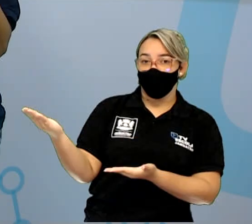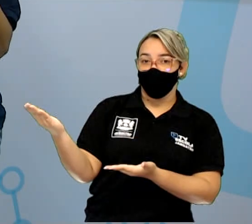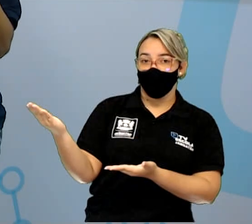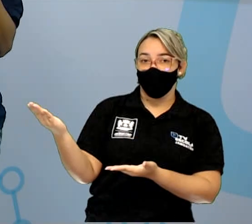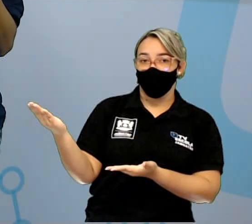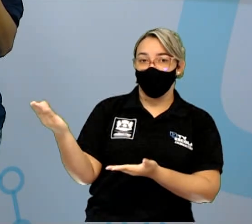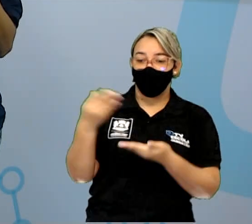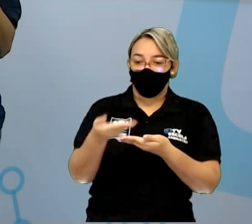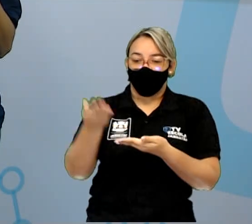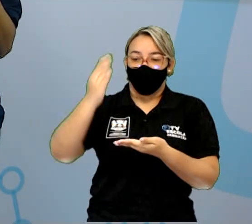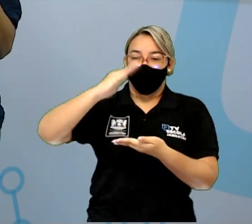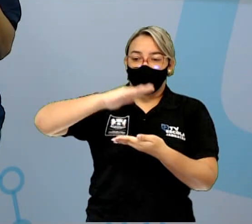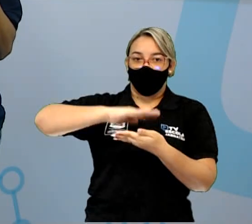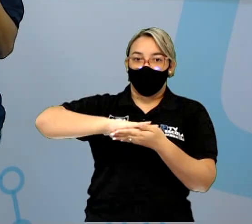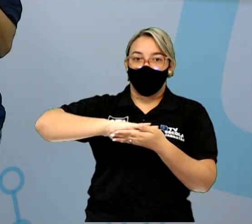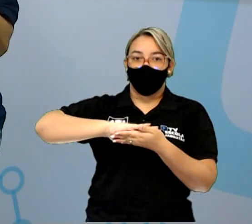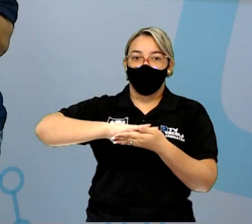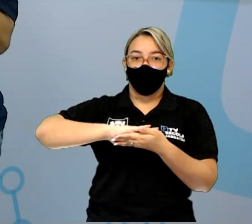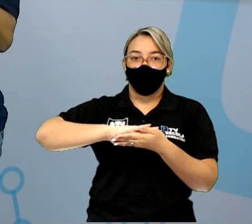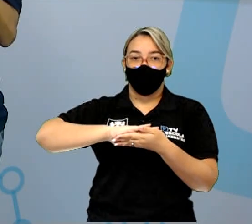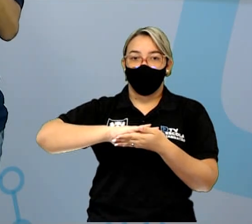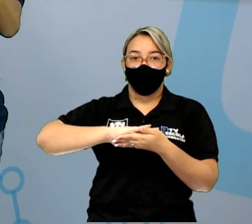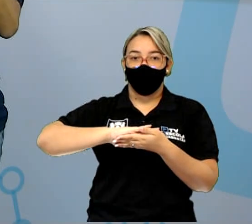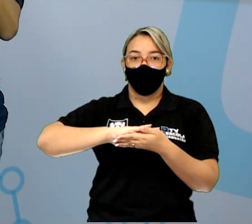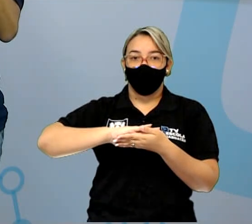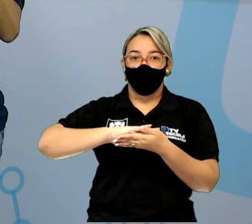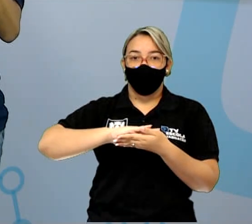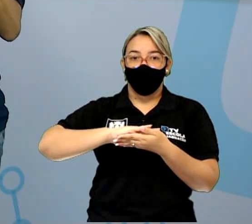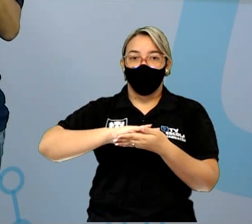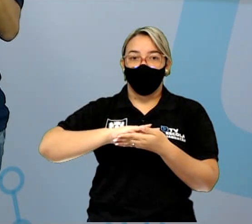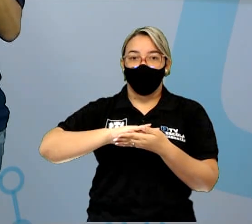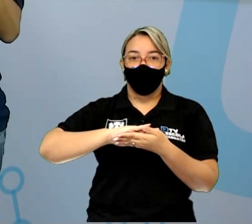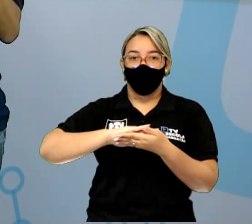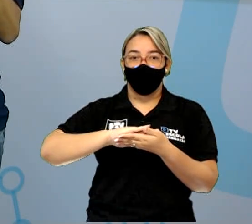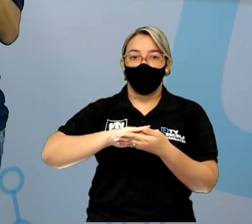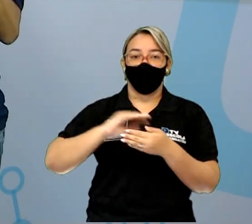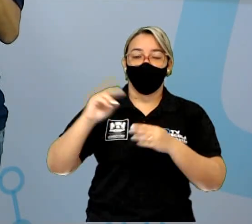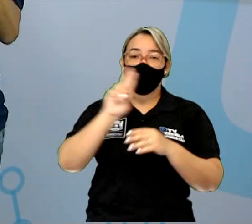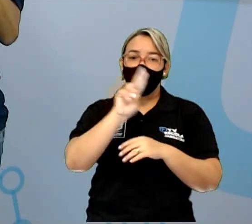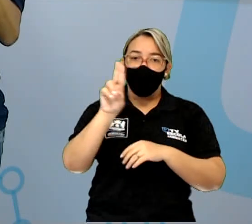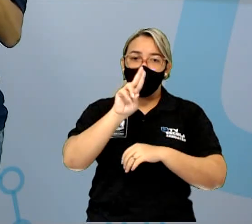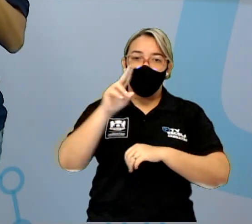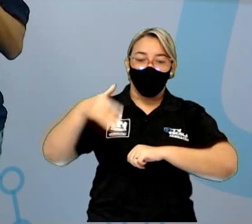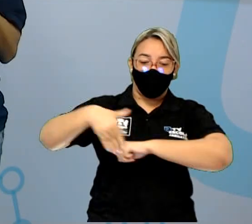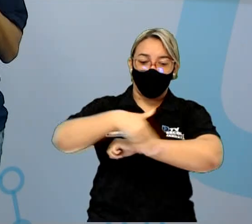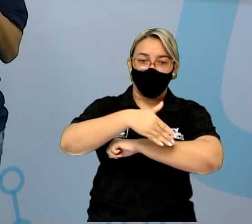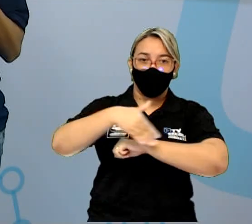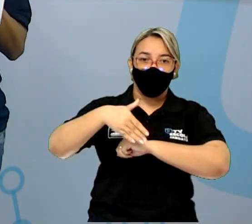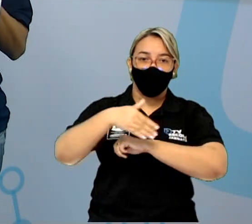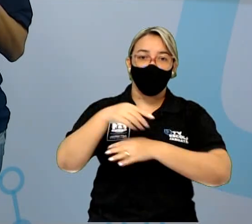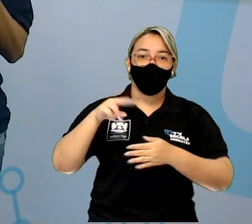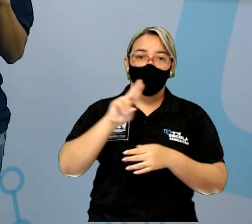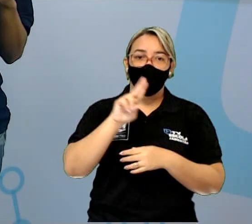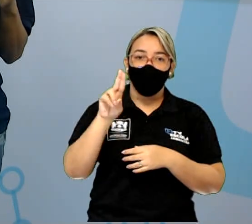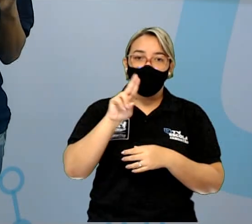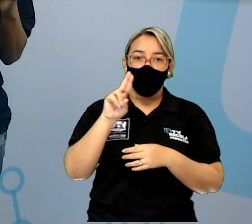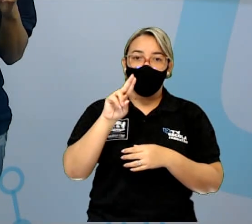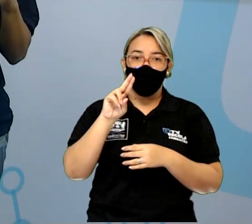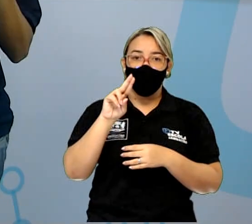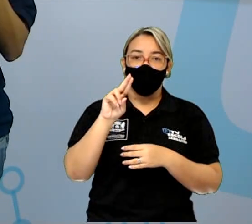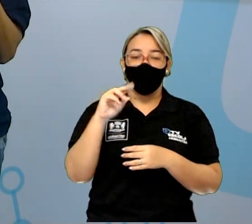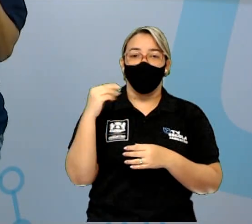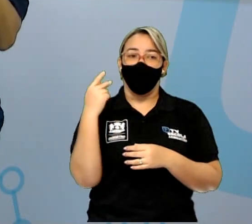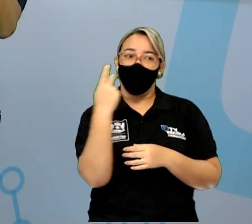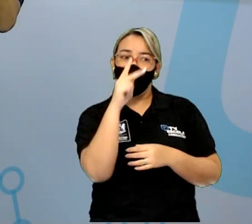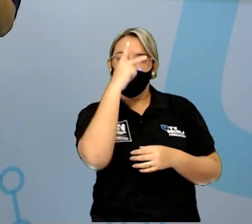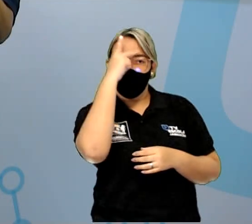fazer, você vai colocar aqui, endereçado, a professora Roselma. Então, você cria aí